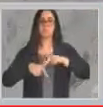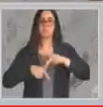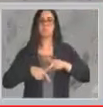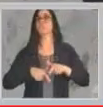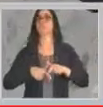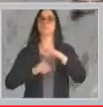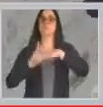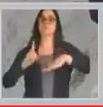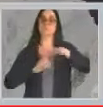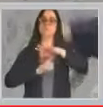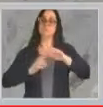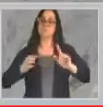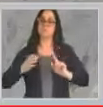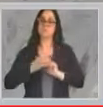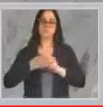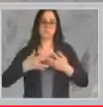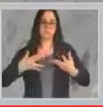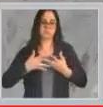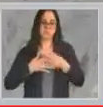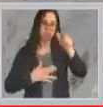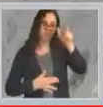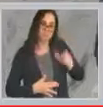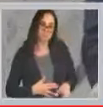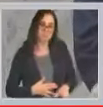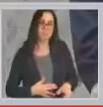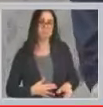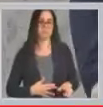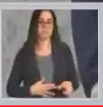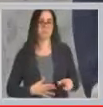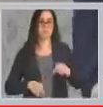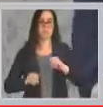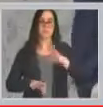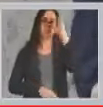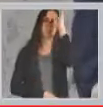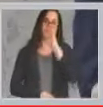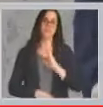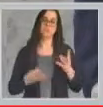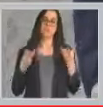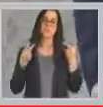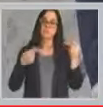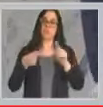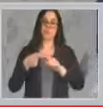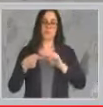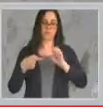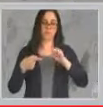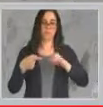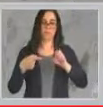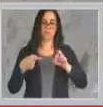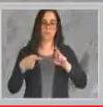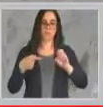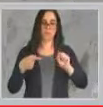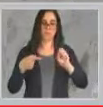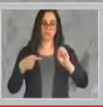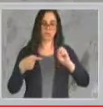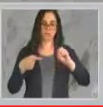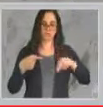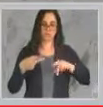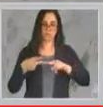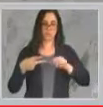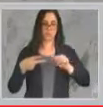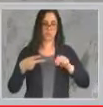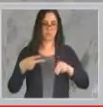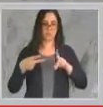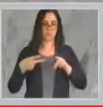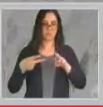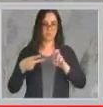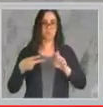educação pública gratuita e de qualidade, eu me refiro aqui aos professores Emerson e André, que são professores da região de